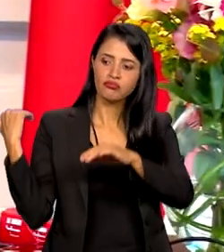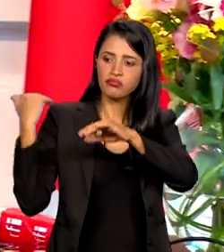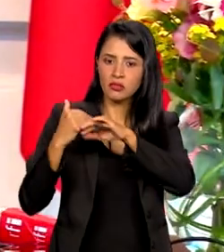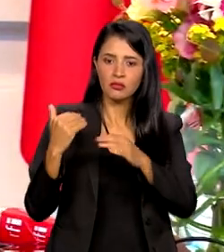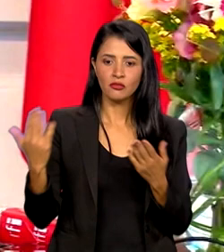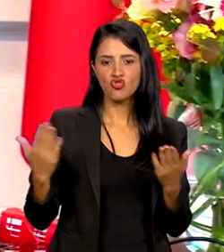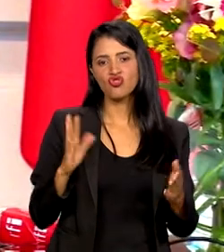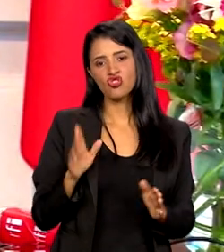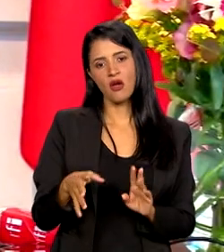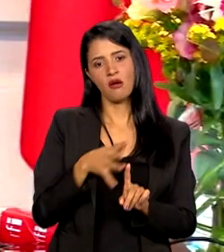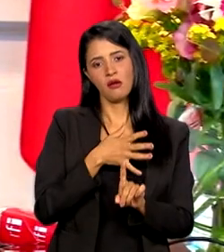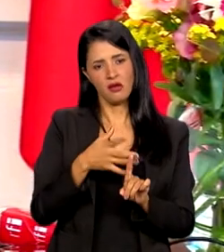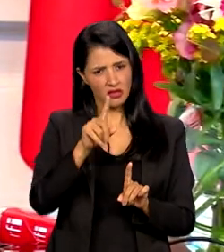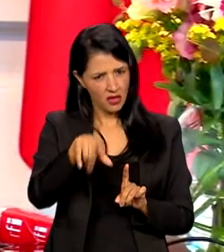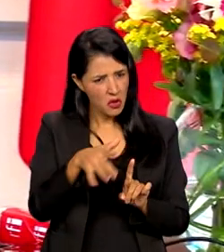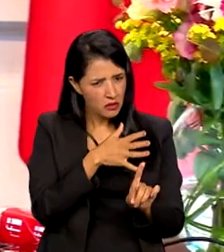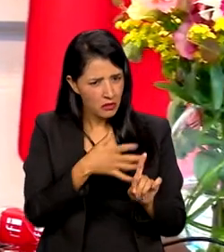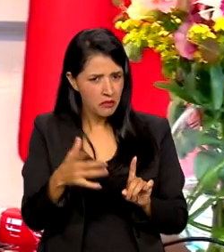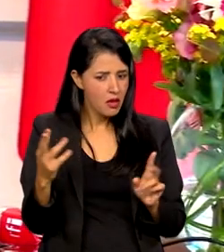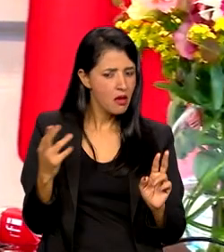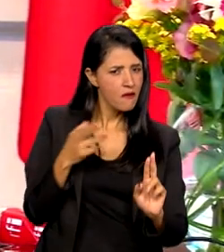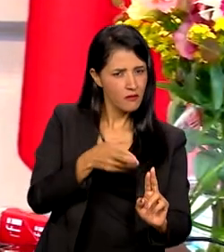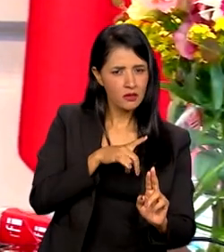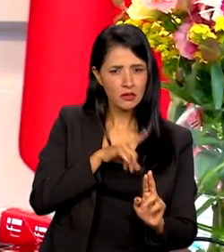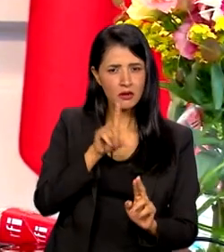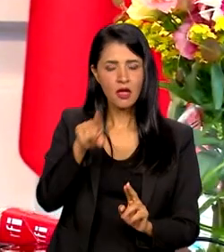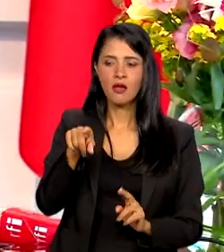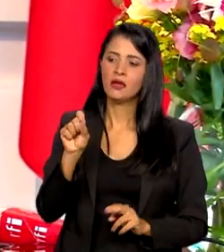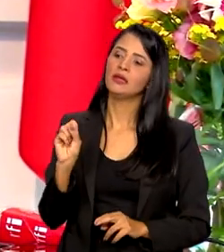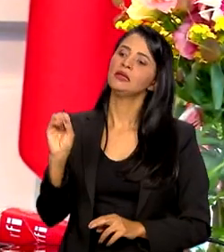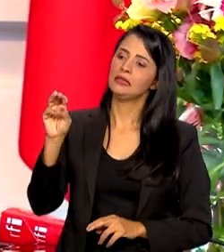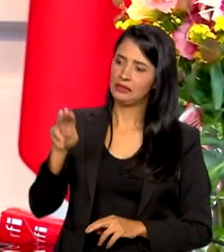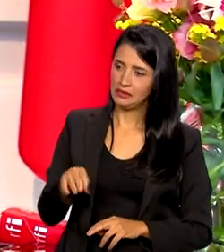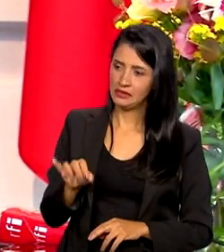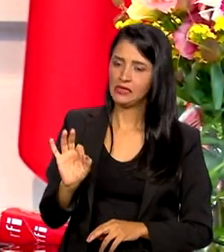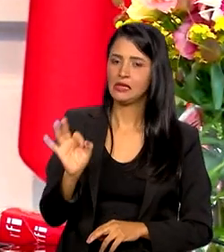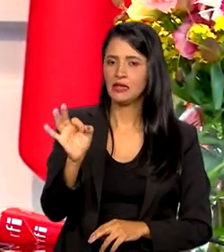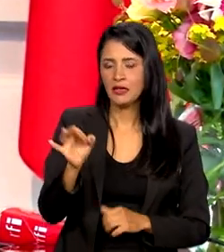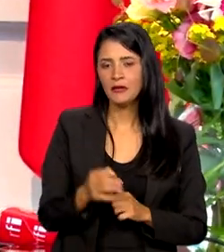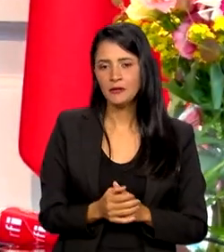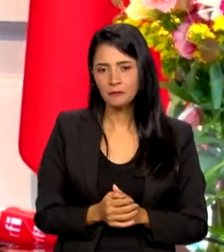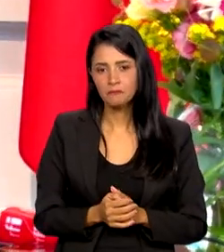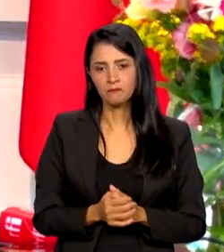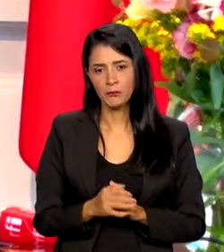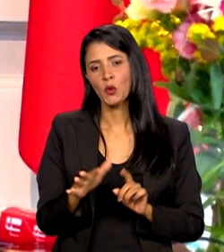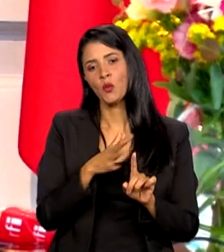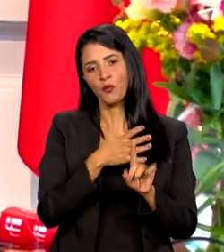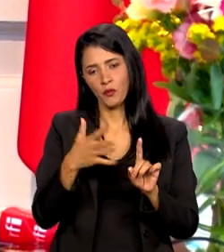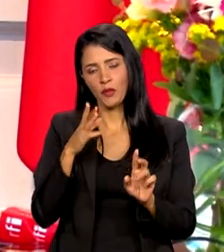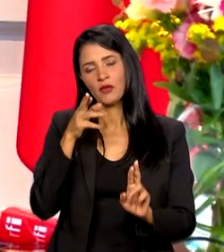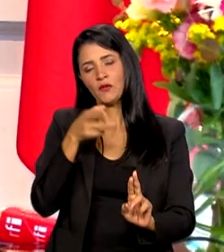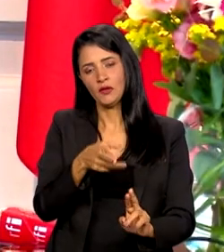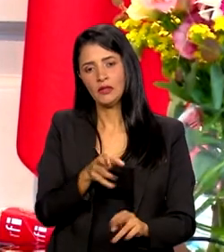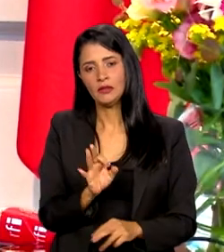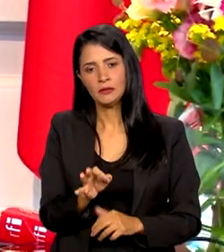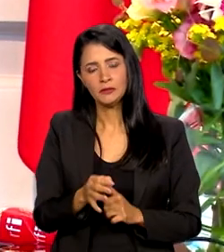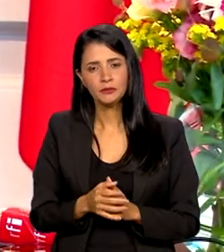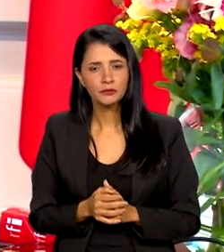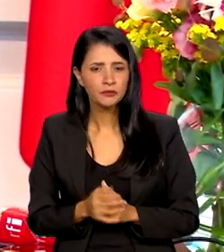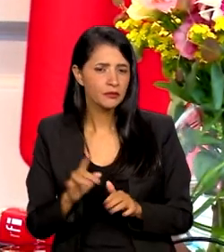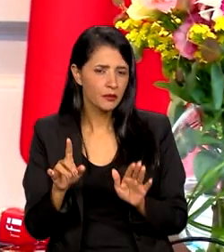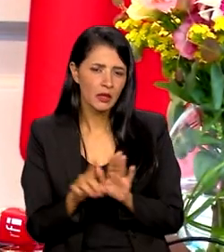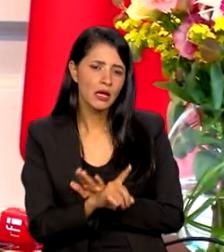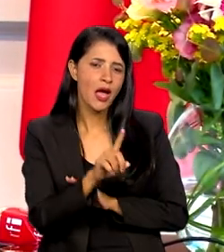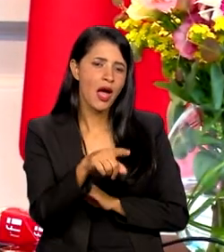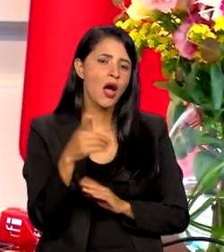tabela de referência aí. Isso, tem uma tabela... É a tabela mais simples de fato, uma tabela de existir, verdade. Você fala muito complexo. Mas, Miriam, você me permite agora... Em